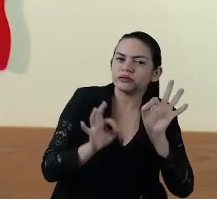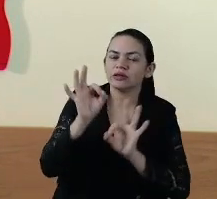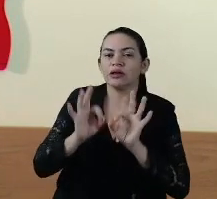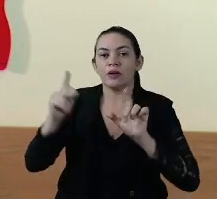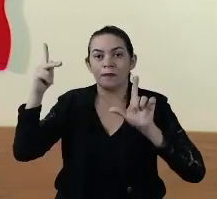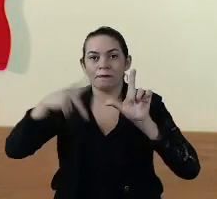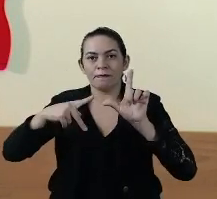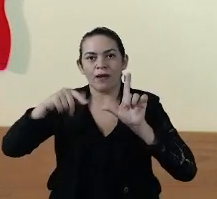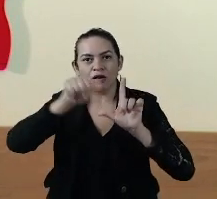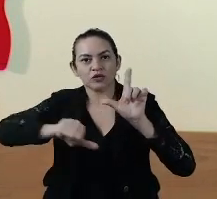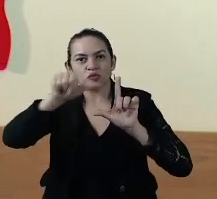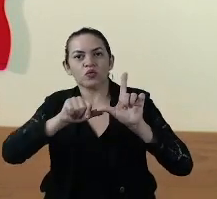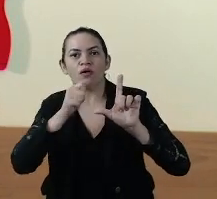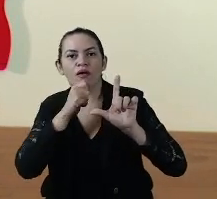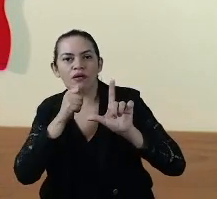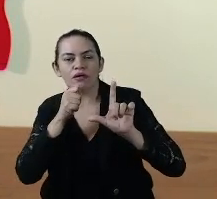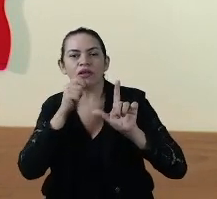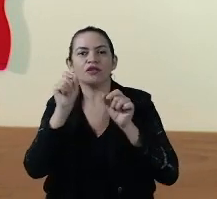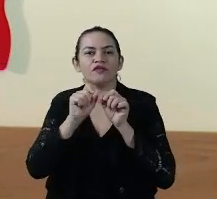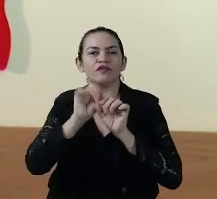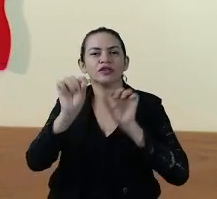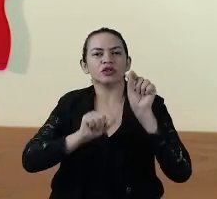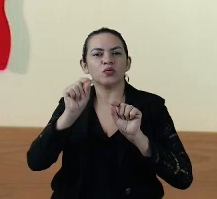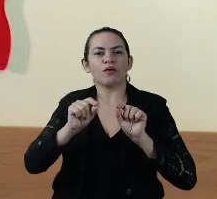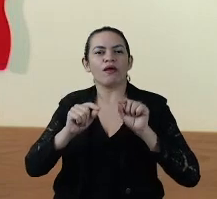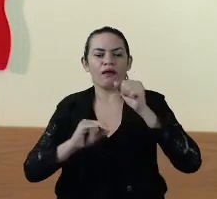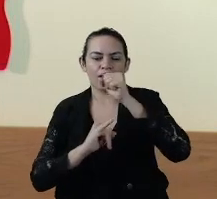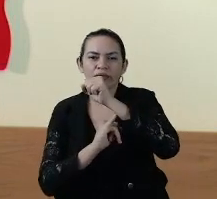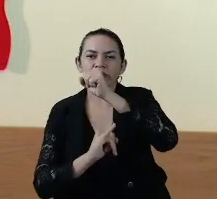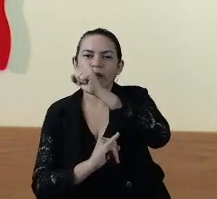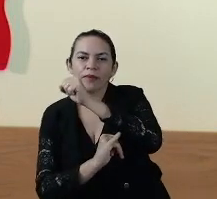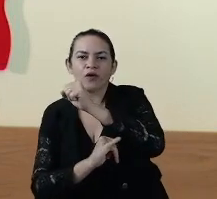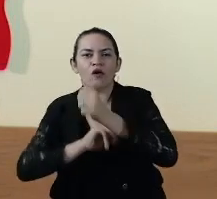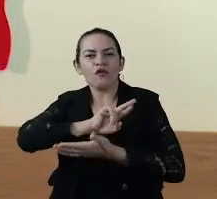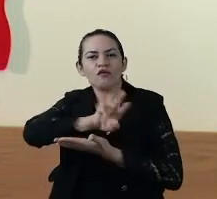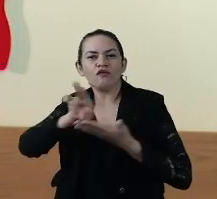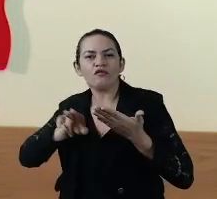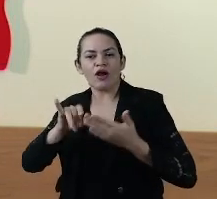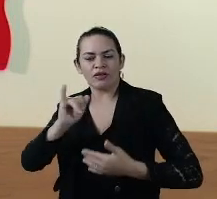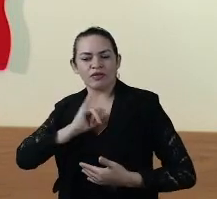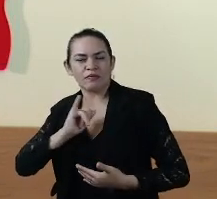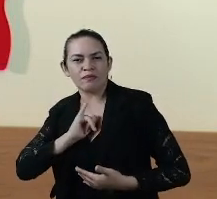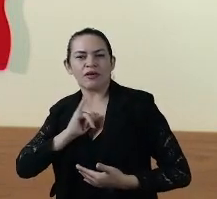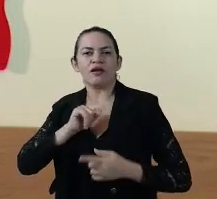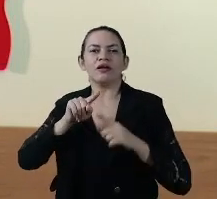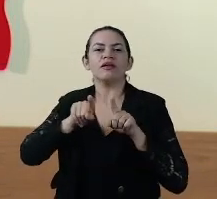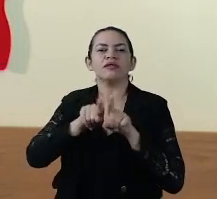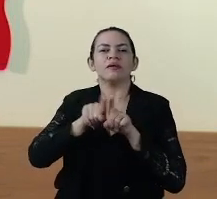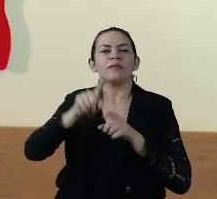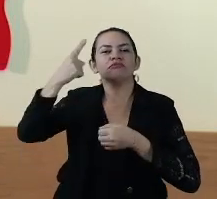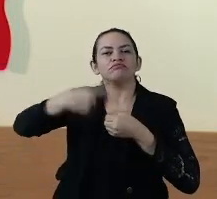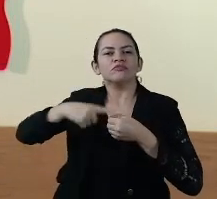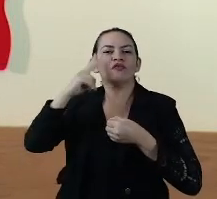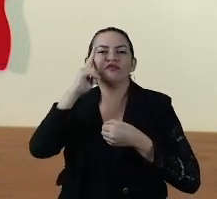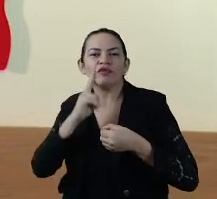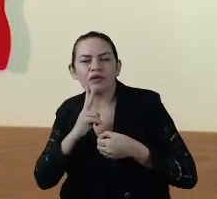em Passo Lumiar, ampliação em Itapecuru, várias ampliações em Imperatriz, concluindo Viana,